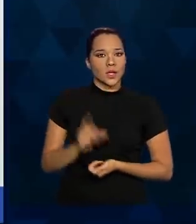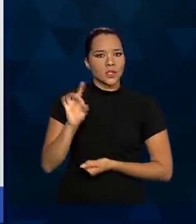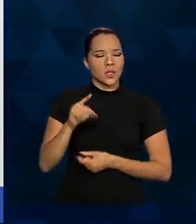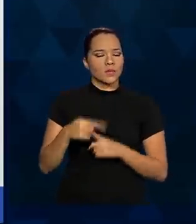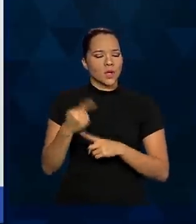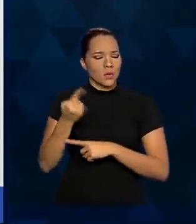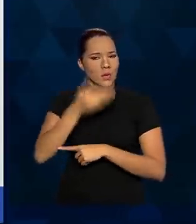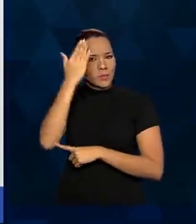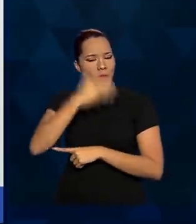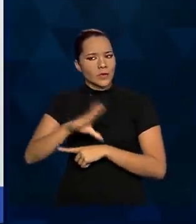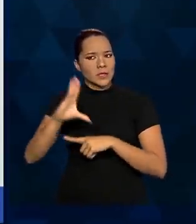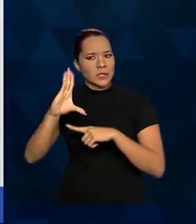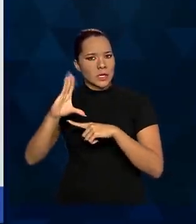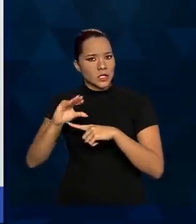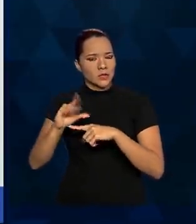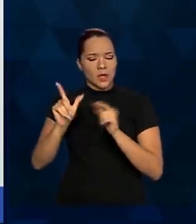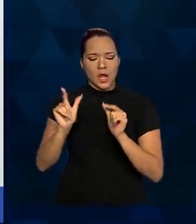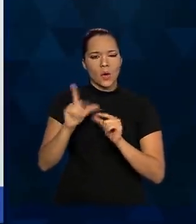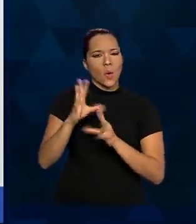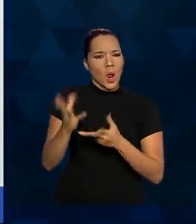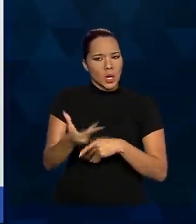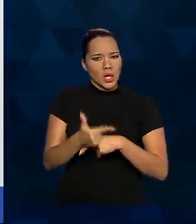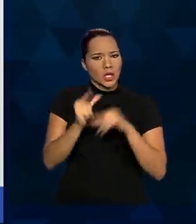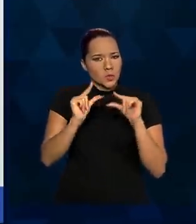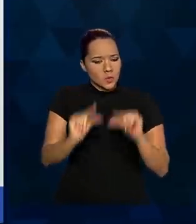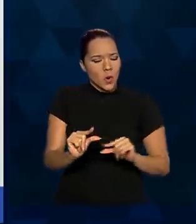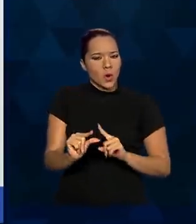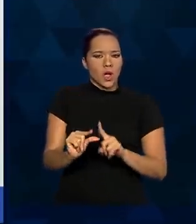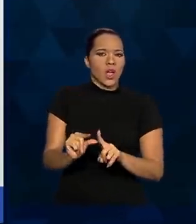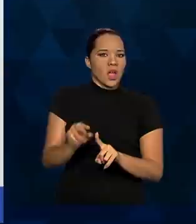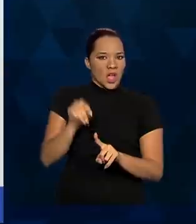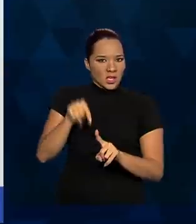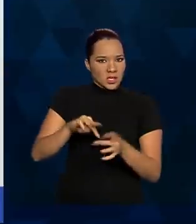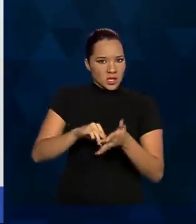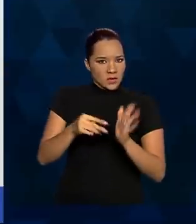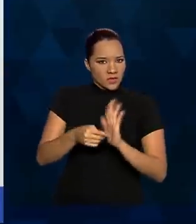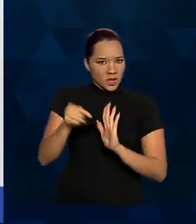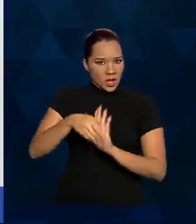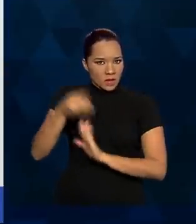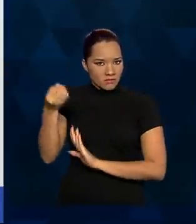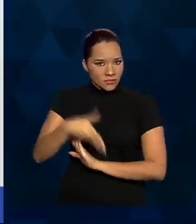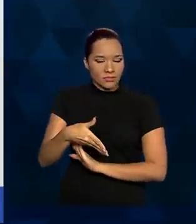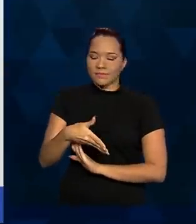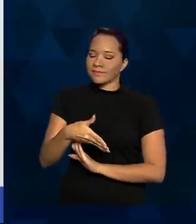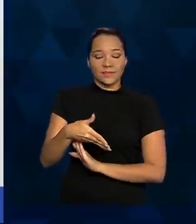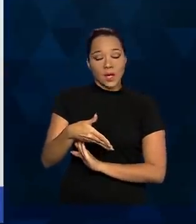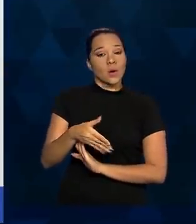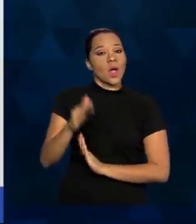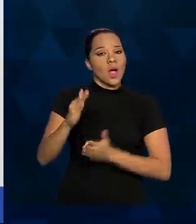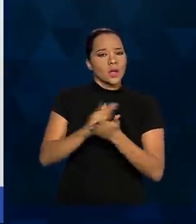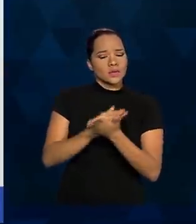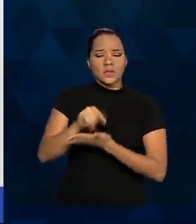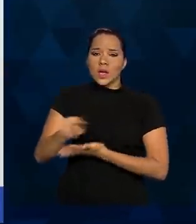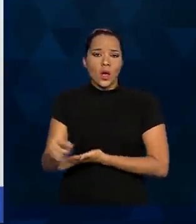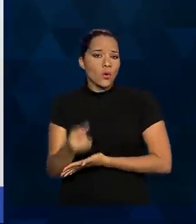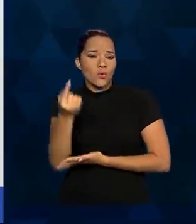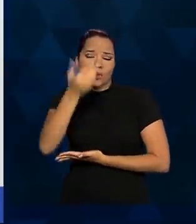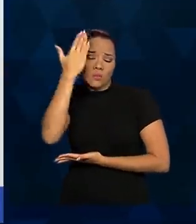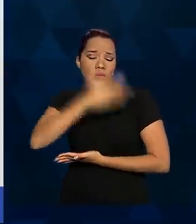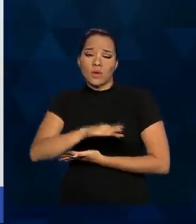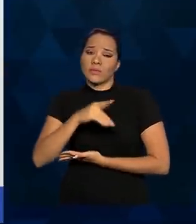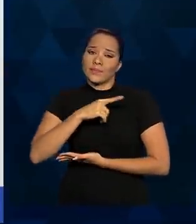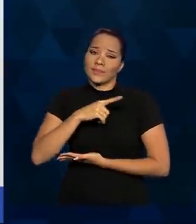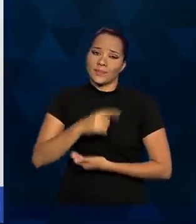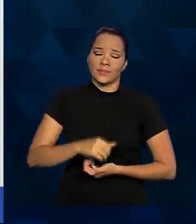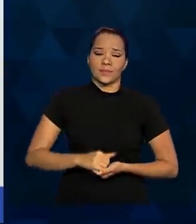evidência científica ser de menor qualidade não quer dizer de forma alguma que ela seja inútil. Às vezes, é a única evidência que se tem.